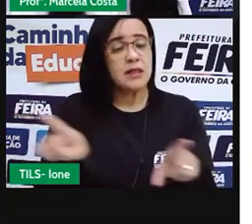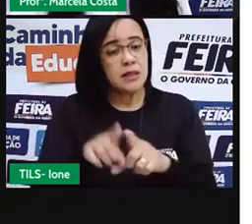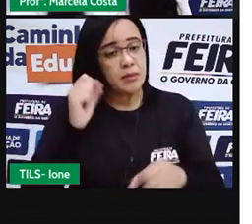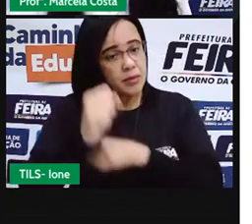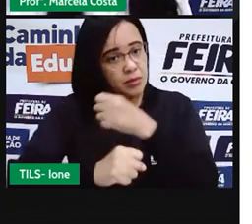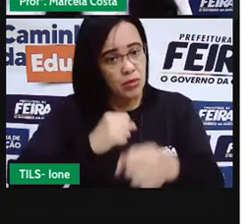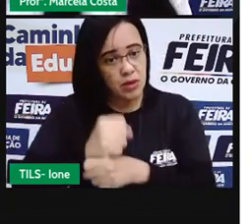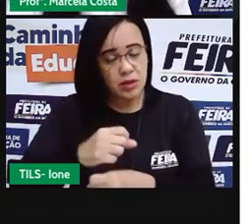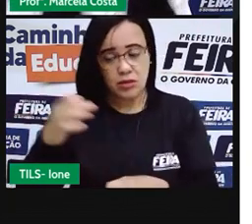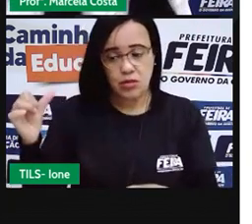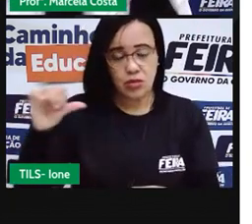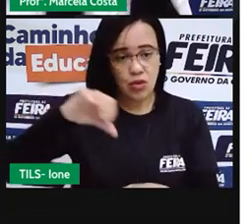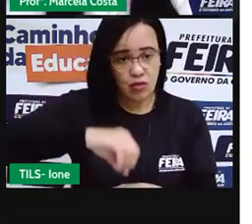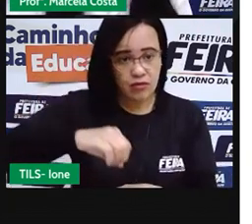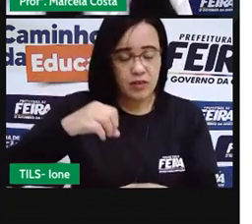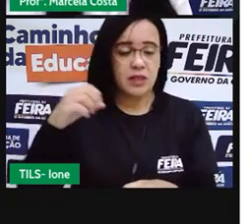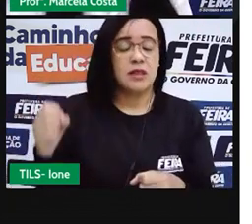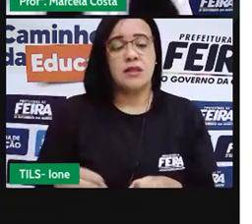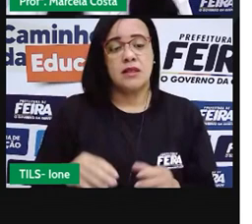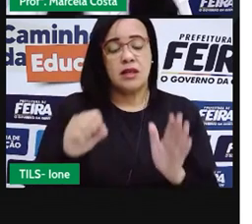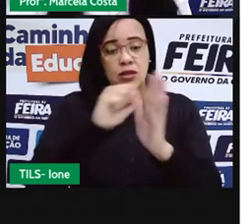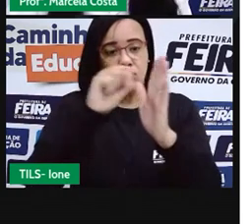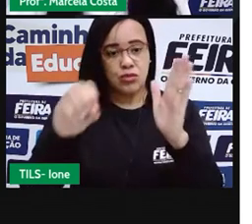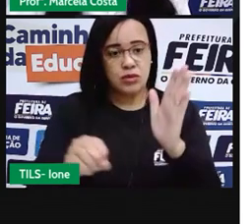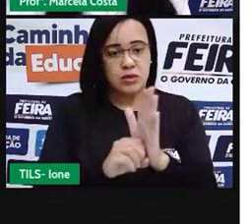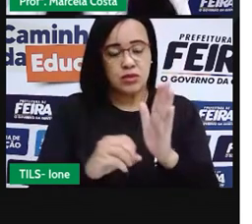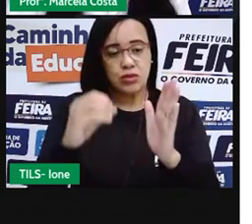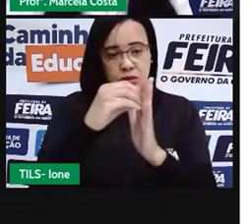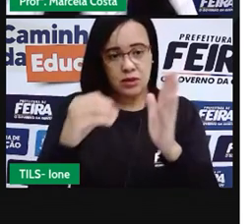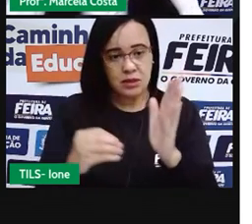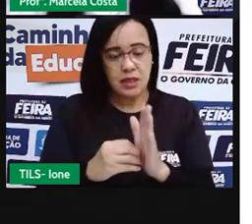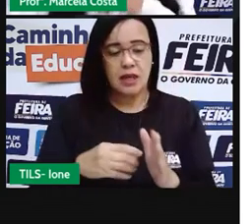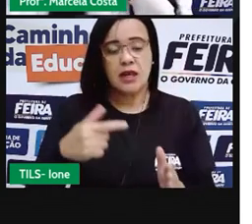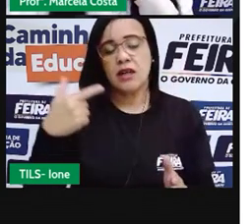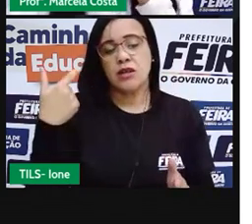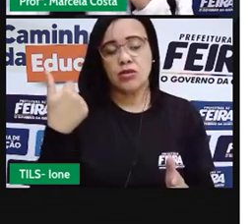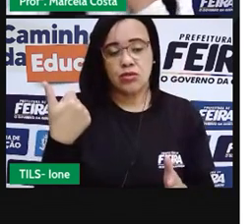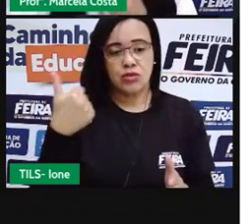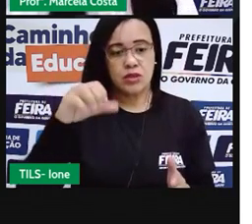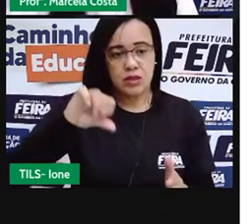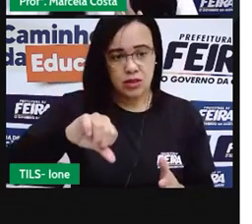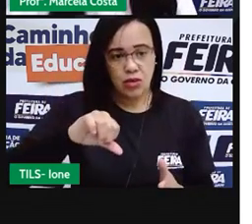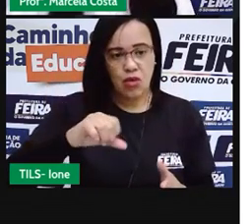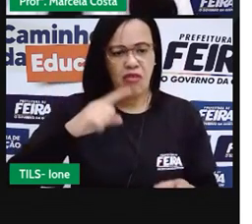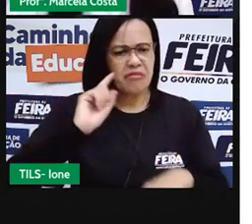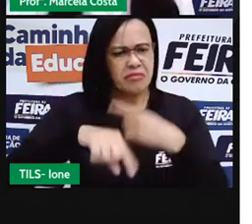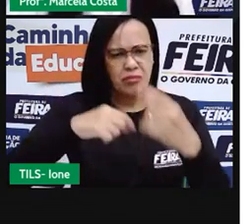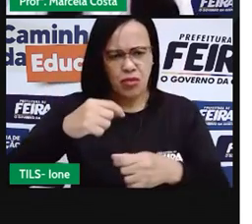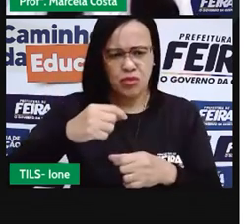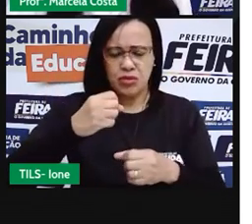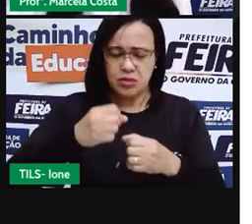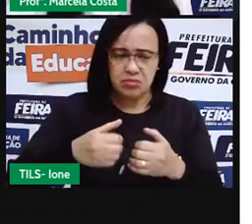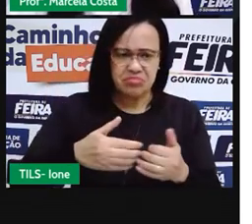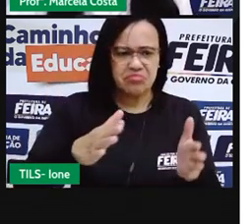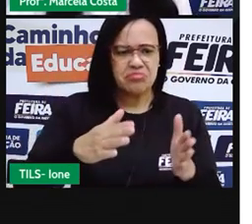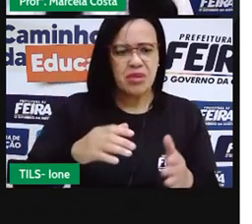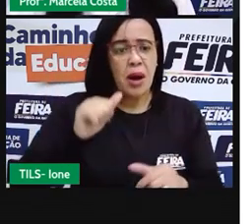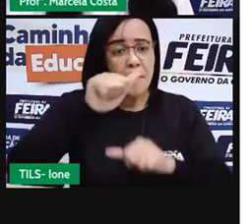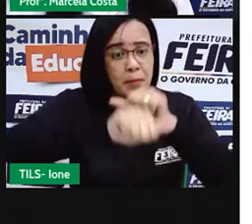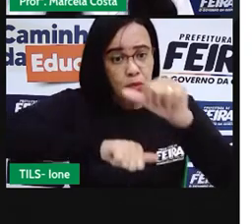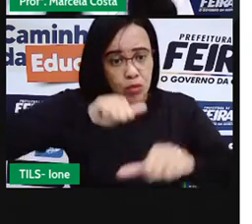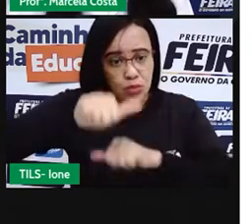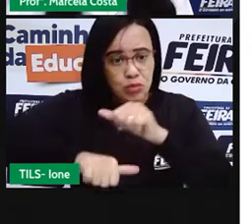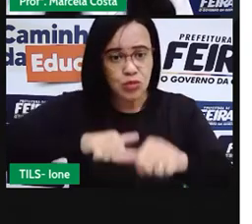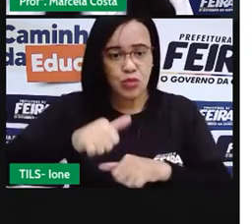XIX. E somente no começo do século XX é que ela passou para o mês de